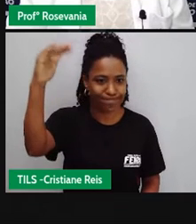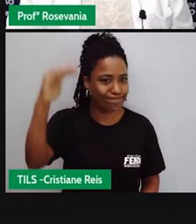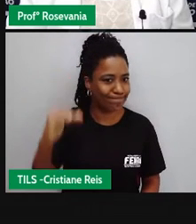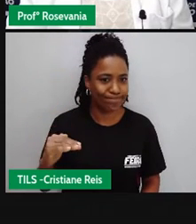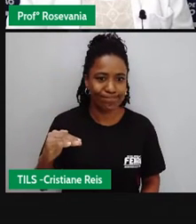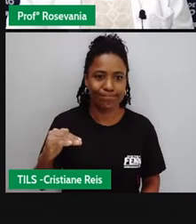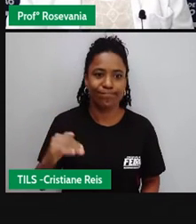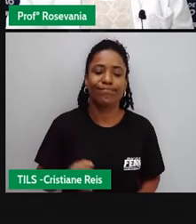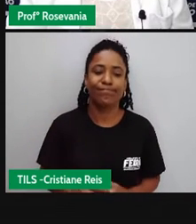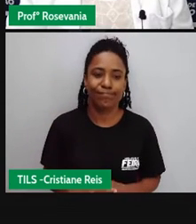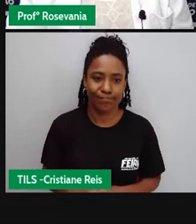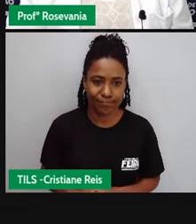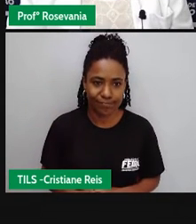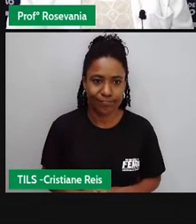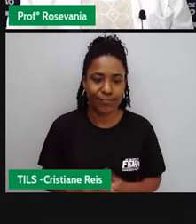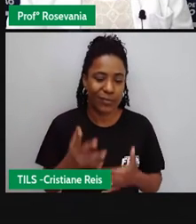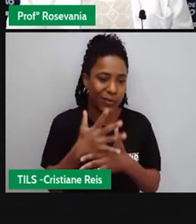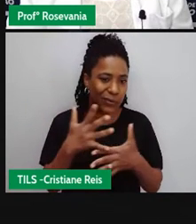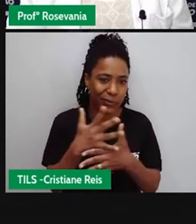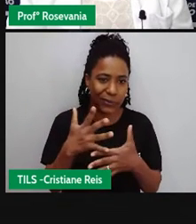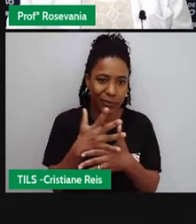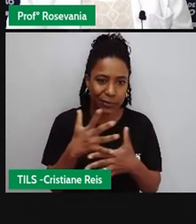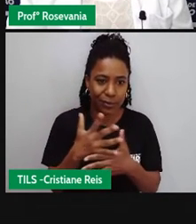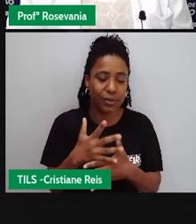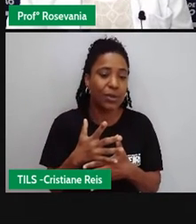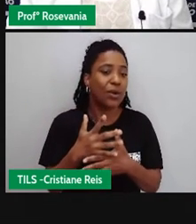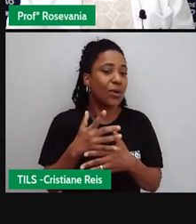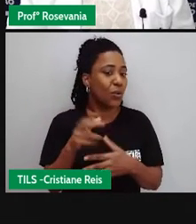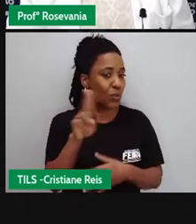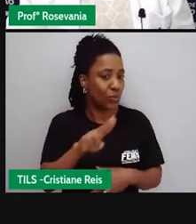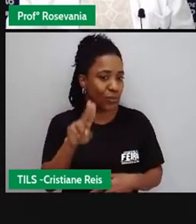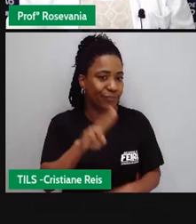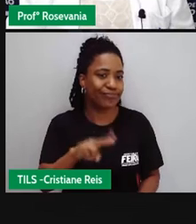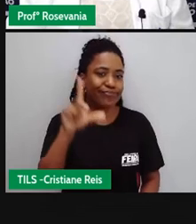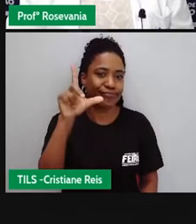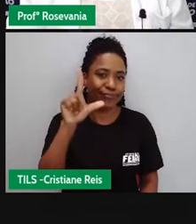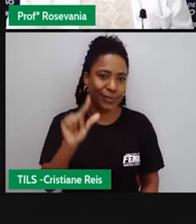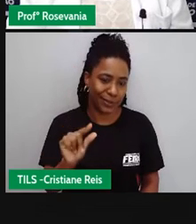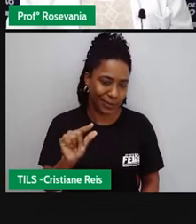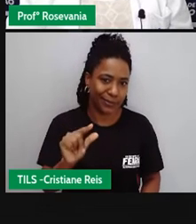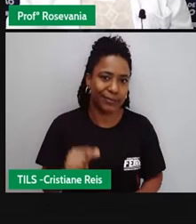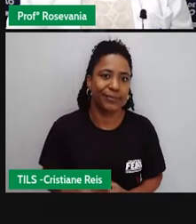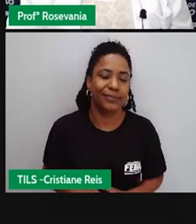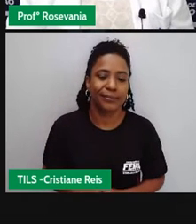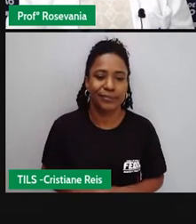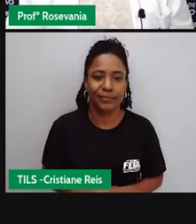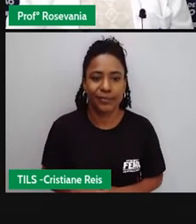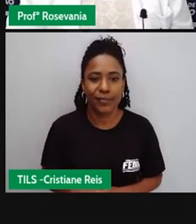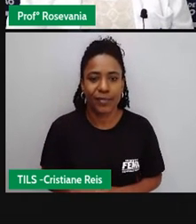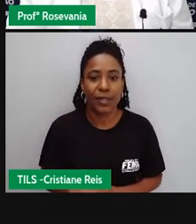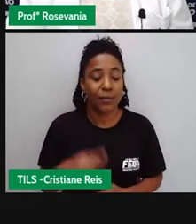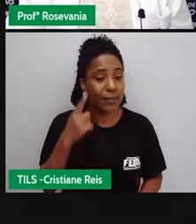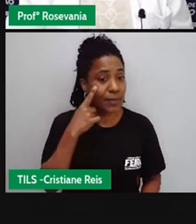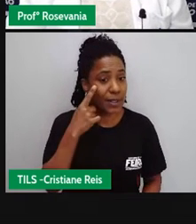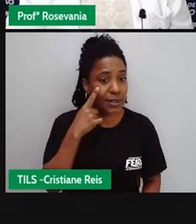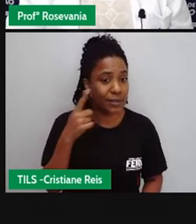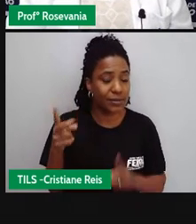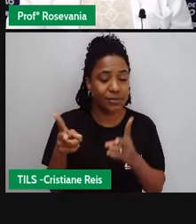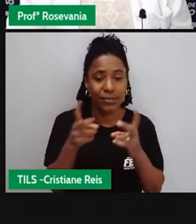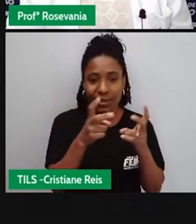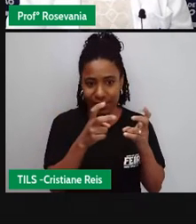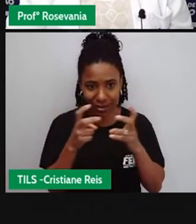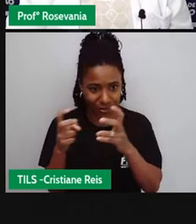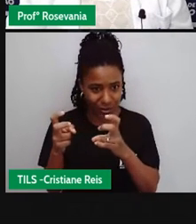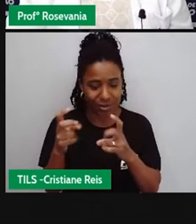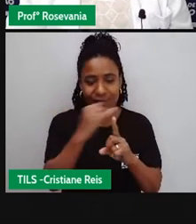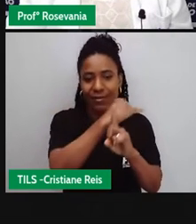não é tão assim com relação à área. Mas, em compensação, a gente percebe que quase